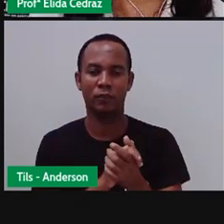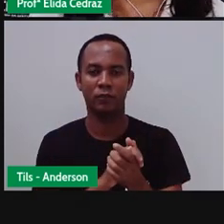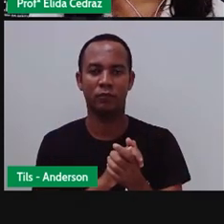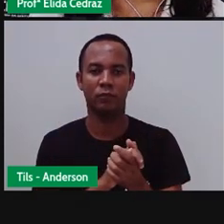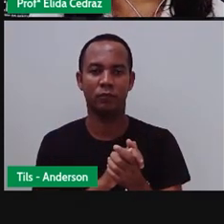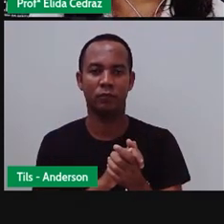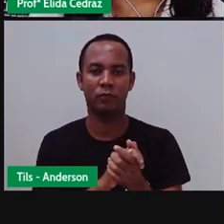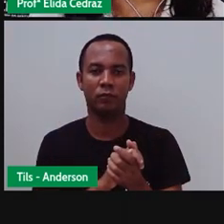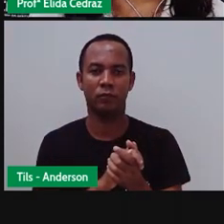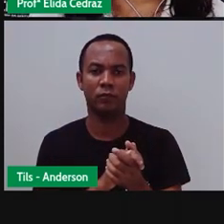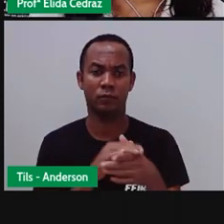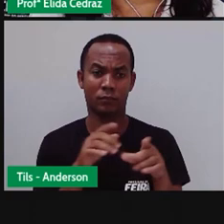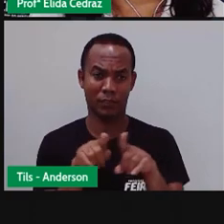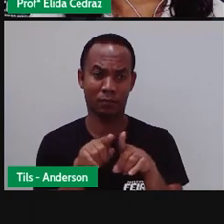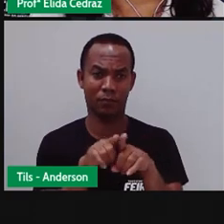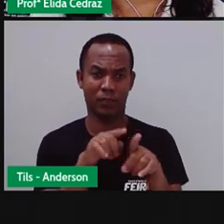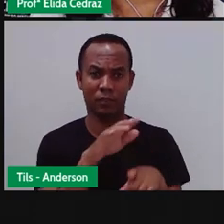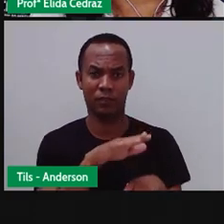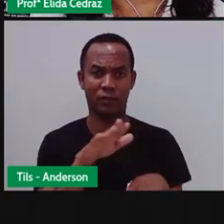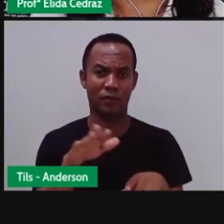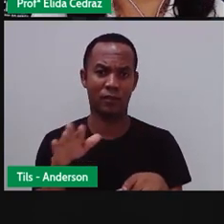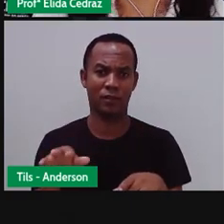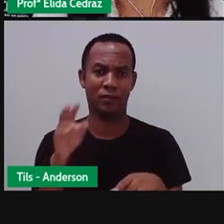E as crianças também, olha!